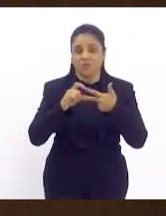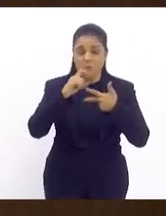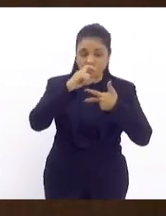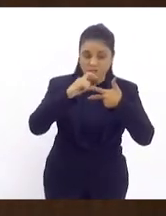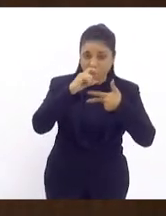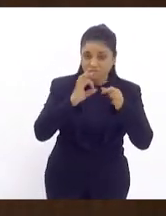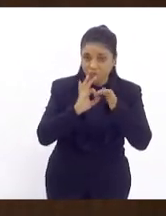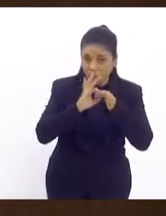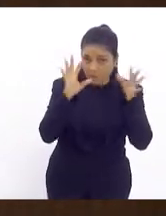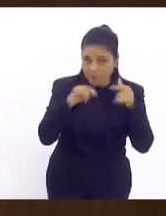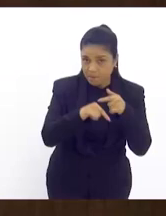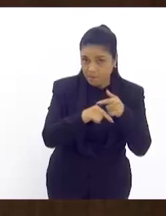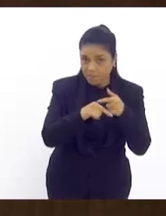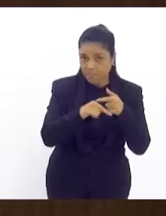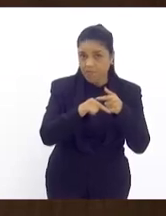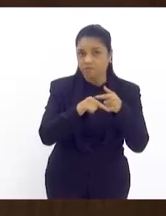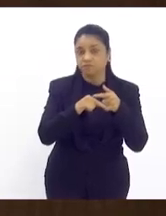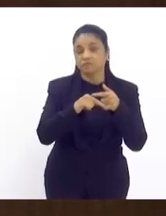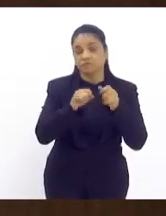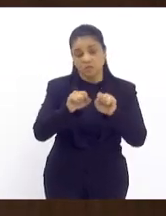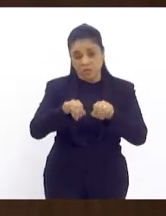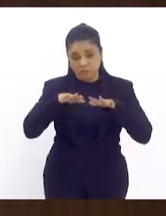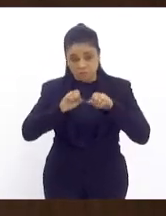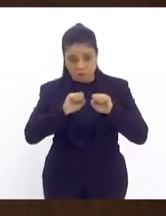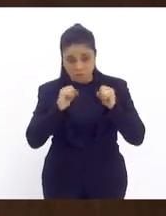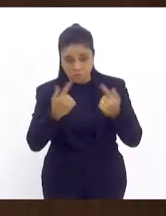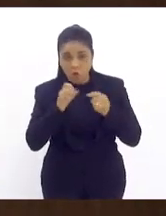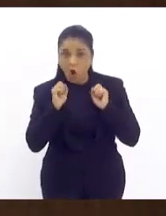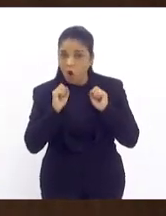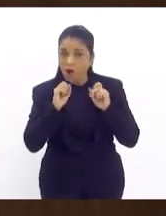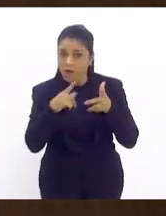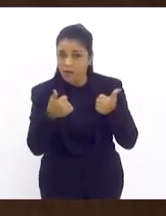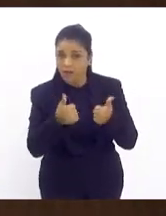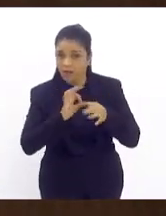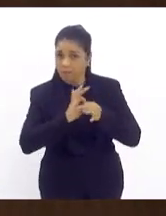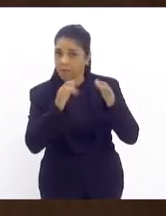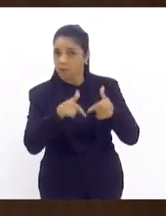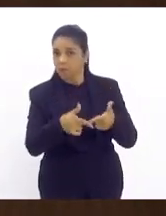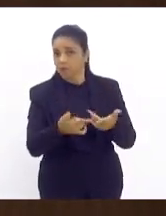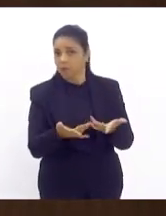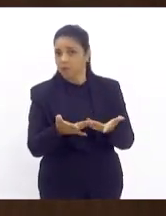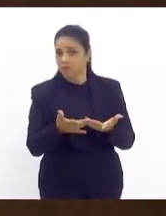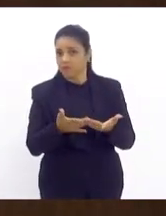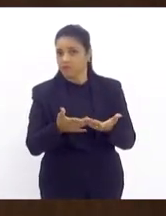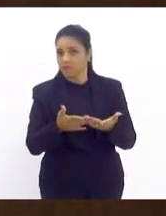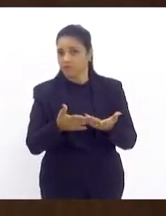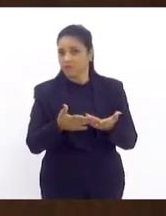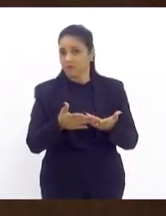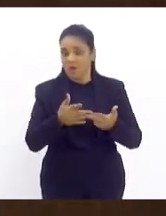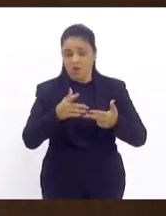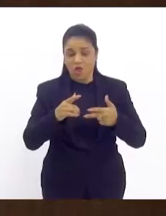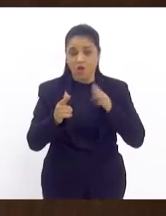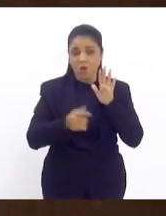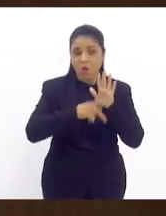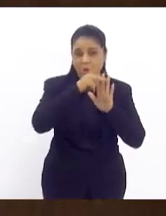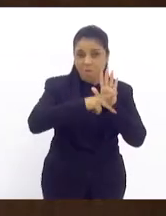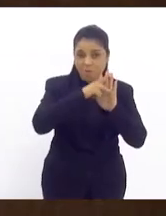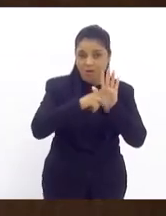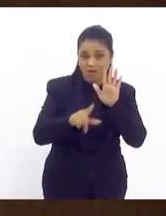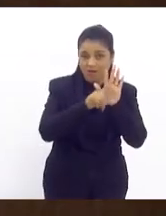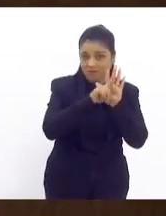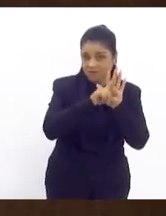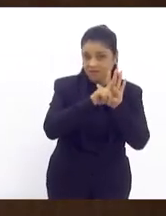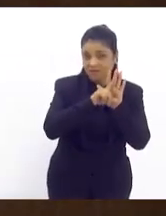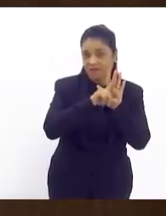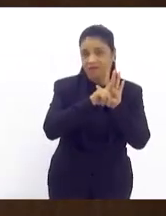fazer algo significa que a Assembleia deu ok então é um passo para querendo despachar em cima do projeto de lei autorizativo a gente